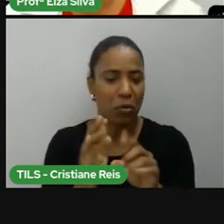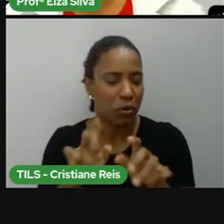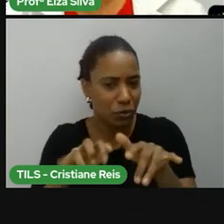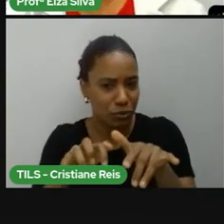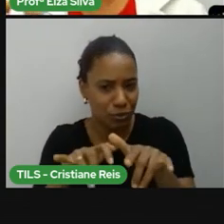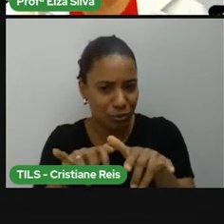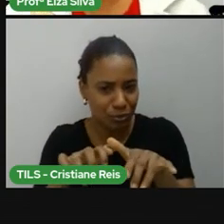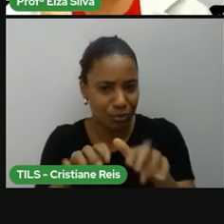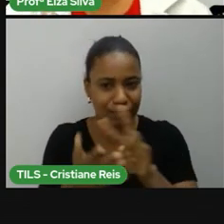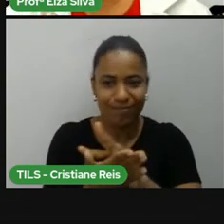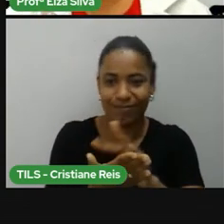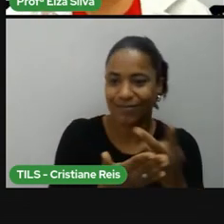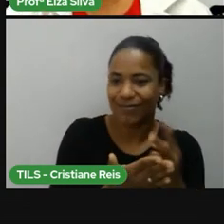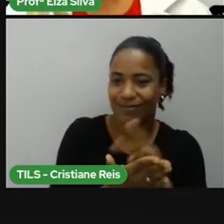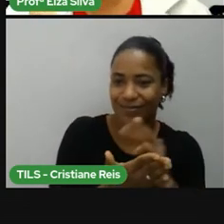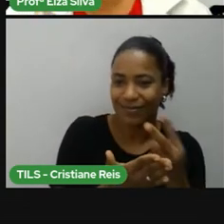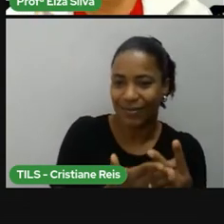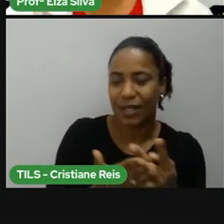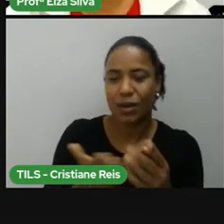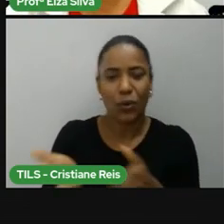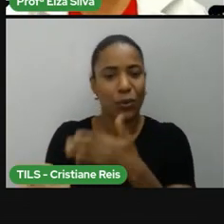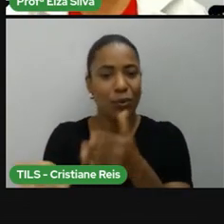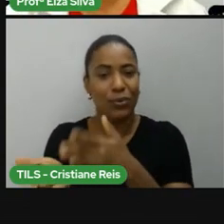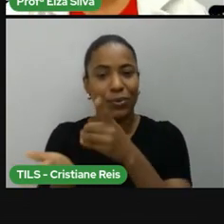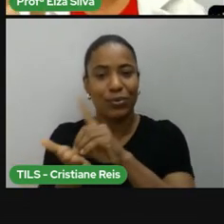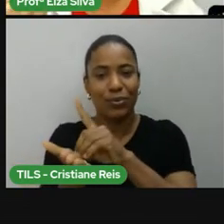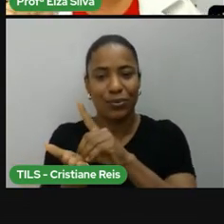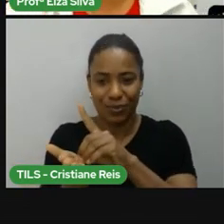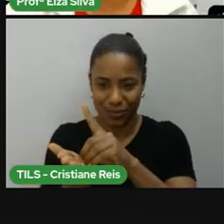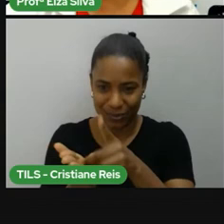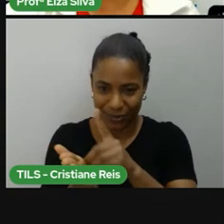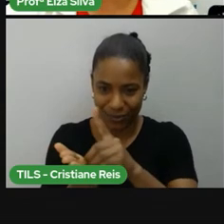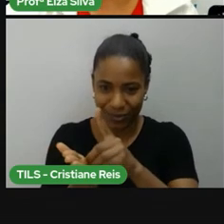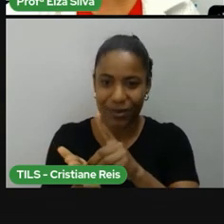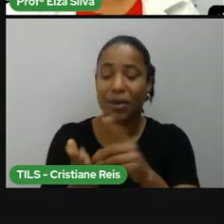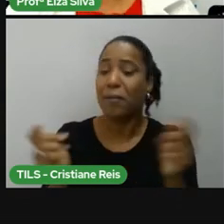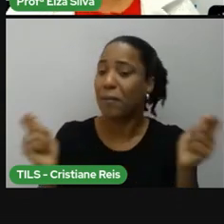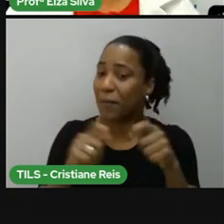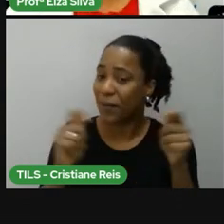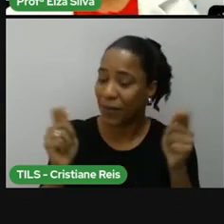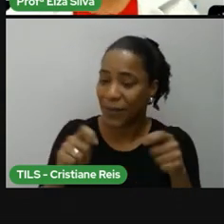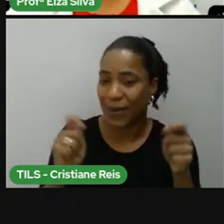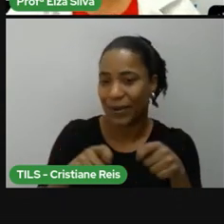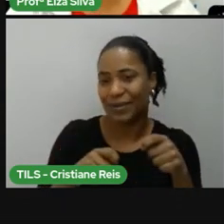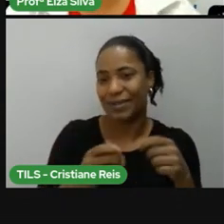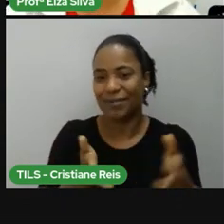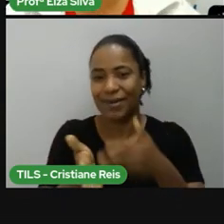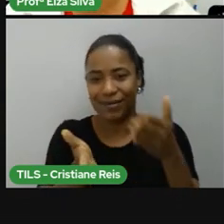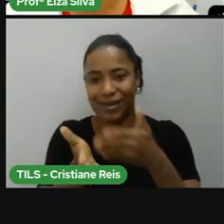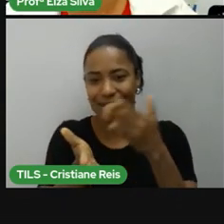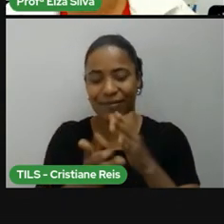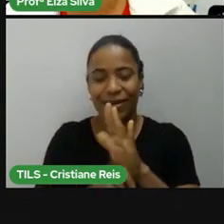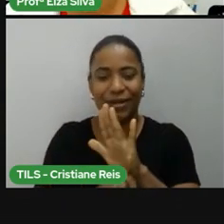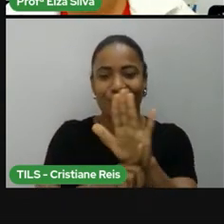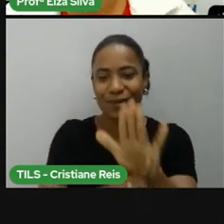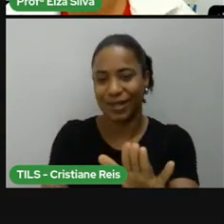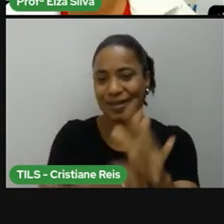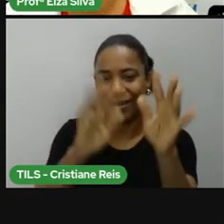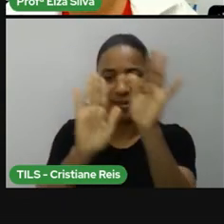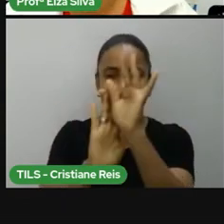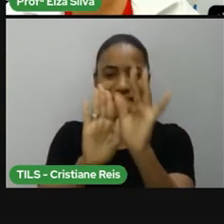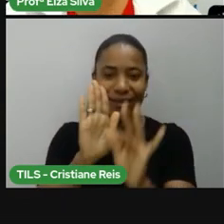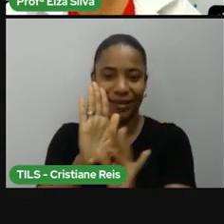e o livro didático que você tem em casa porque eles te auxiliarão na escrita desse texto.